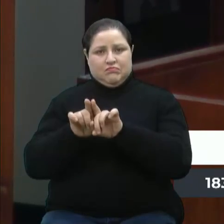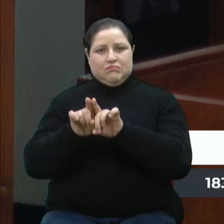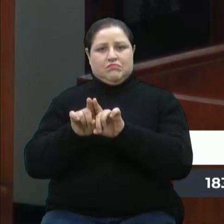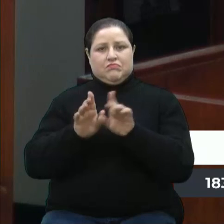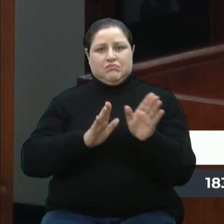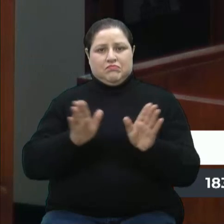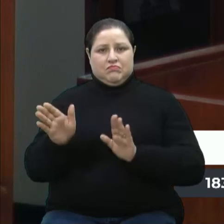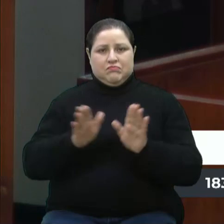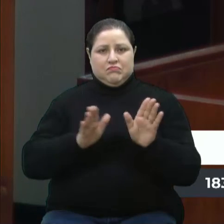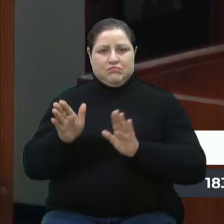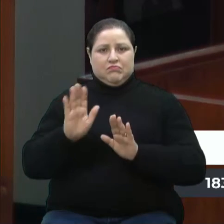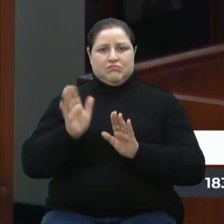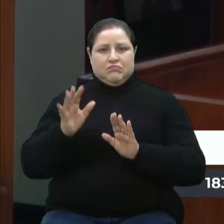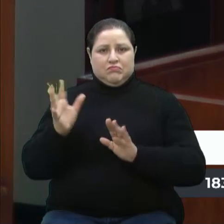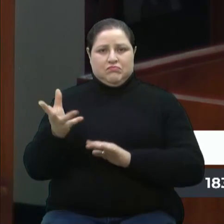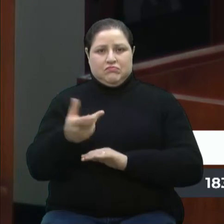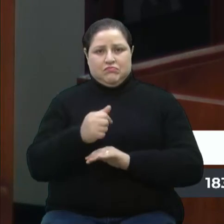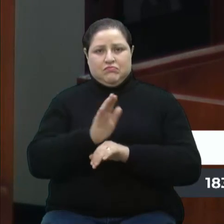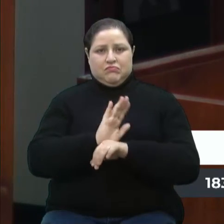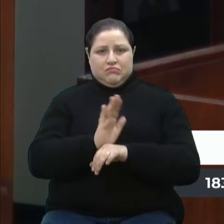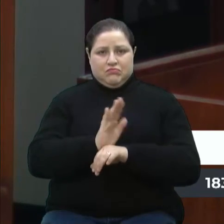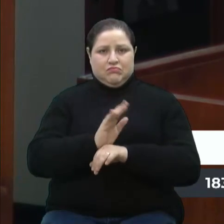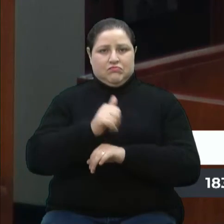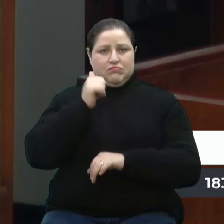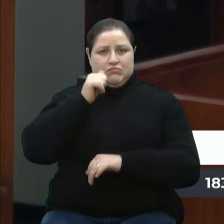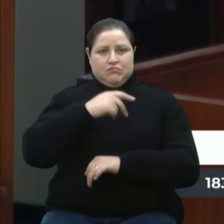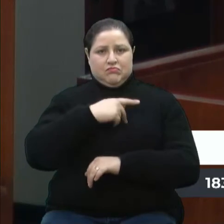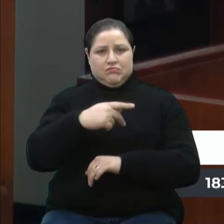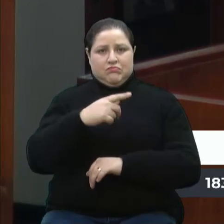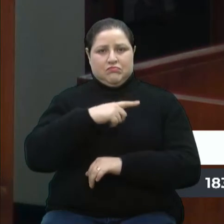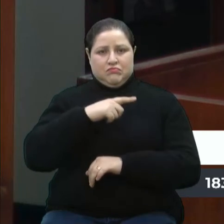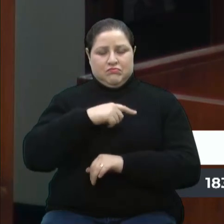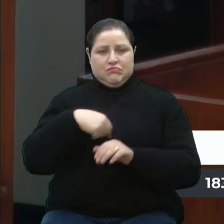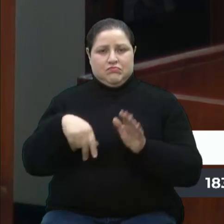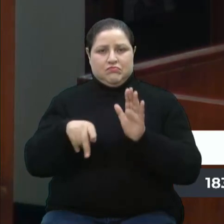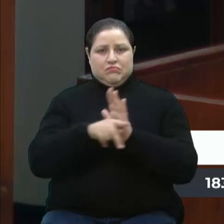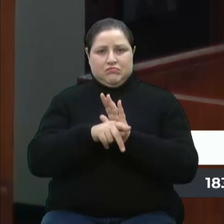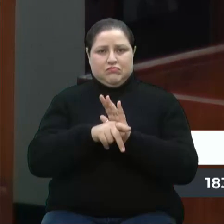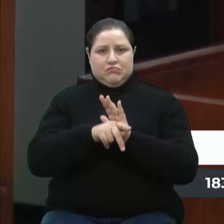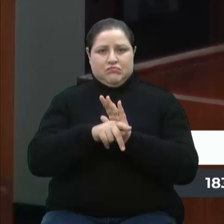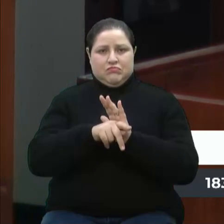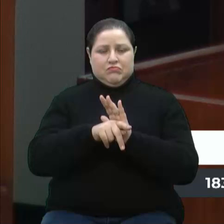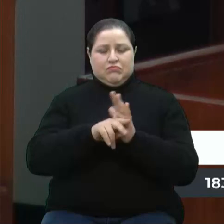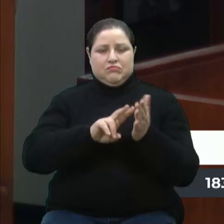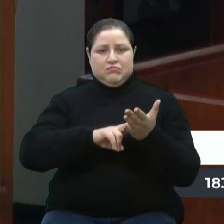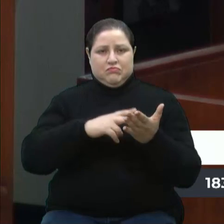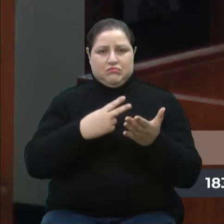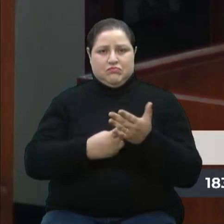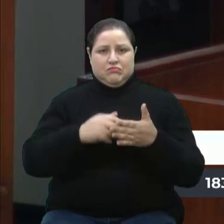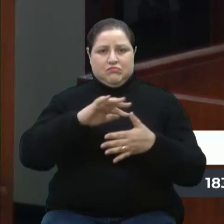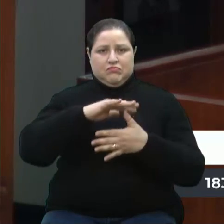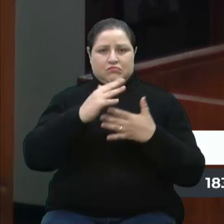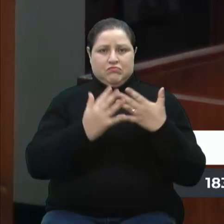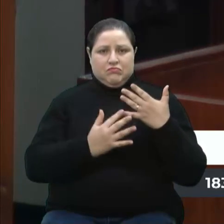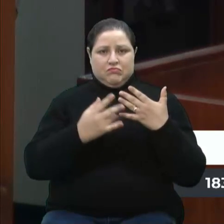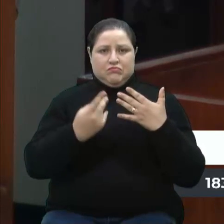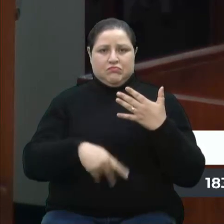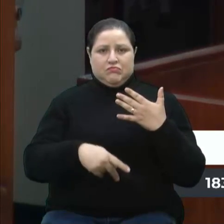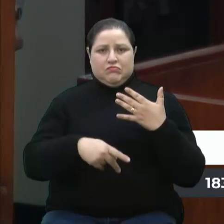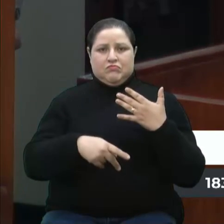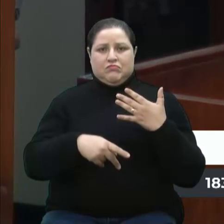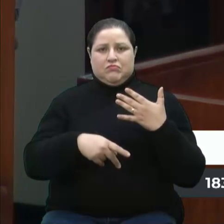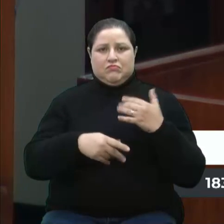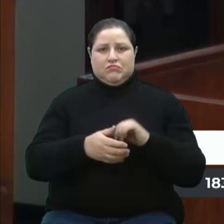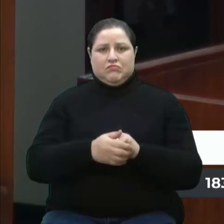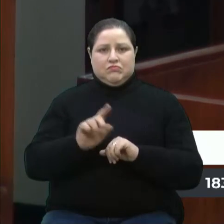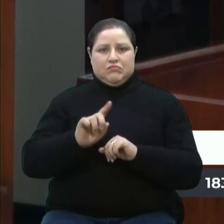acessibilidade, já que todos os nossos vídeos, presidente, eles têm a tradução das nossas intérpretes aqui em Libras. Esse não é